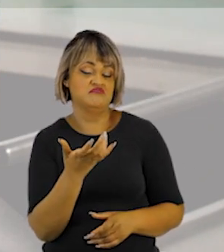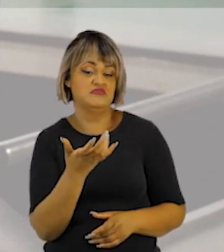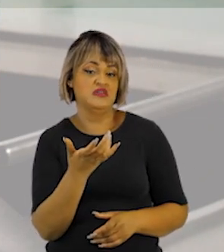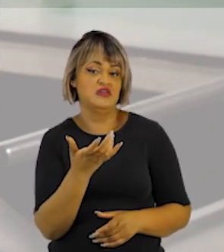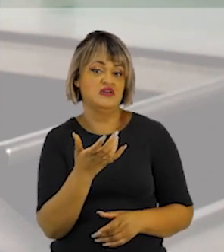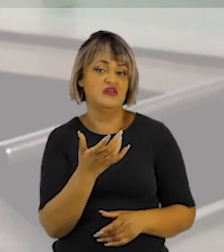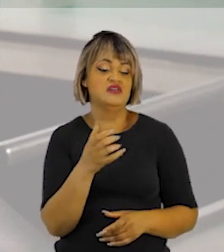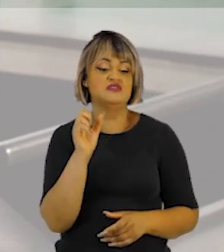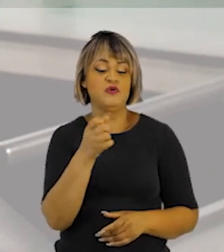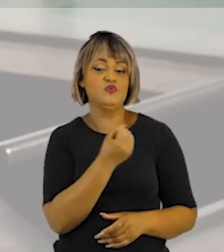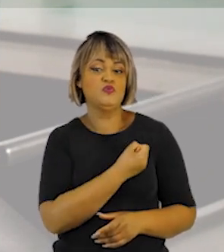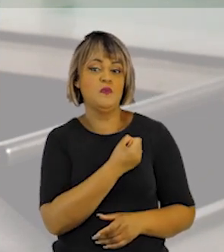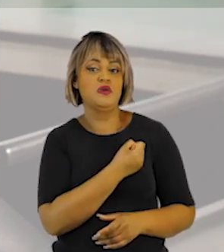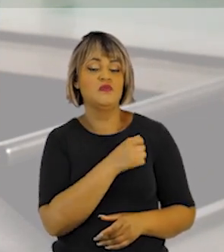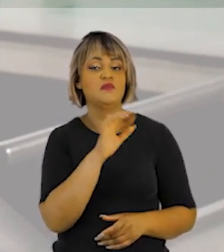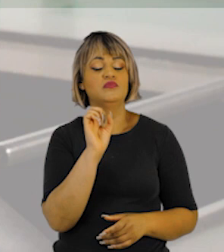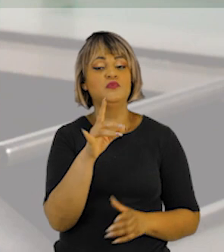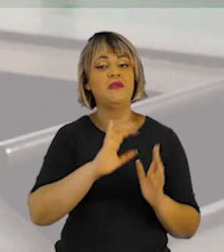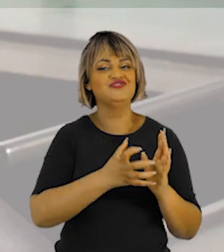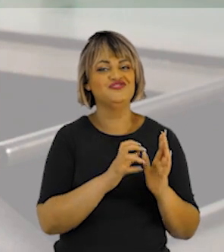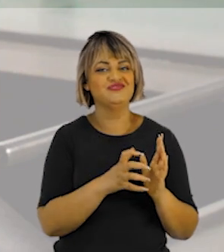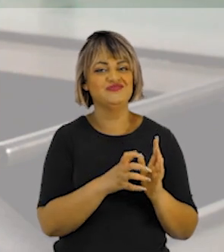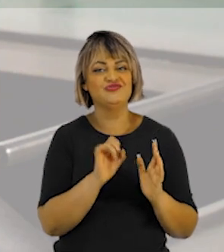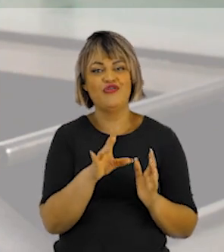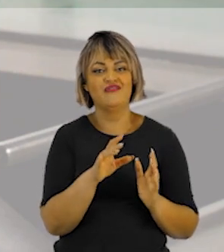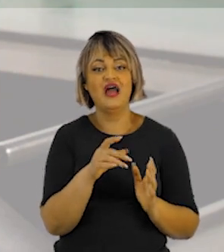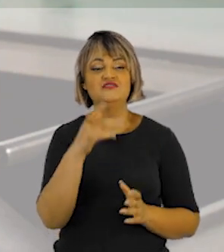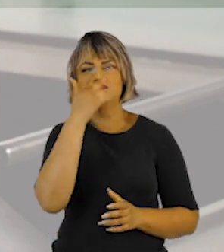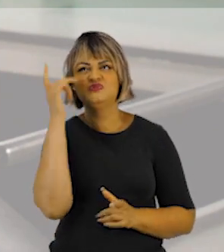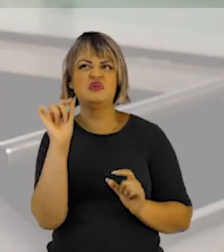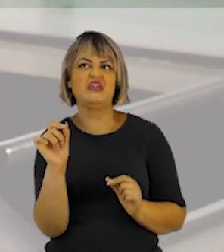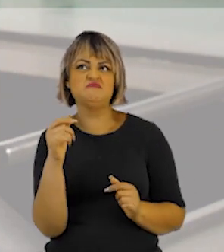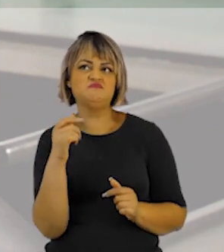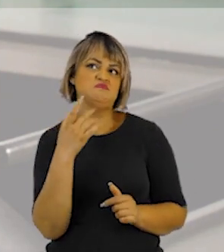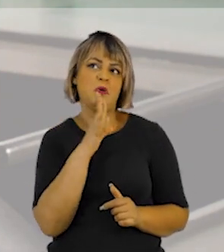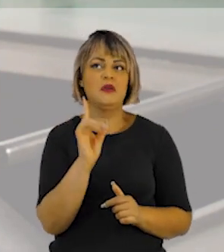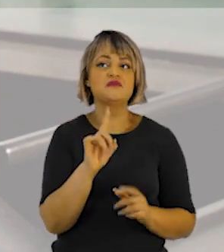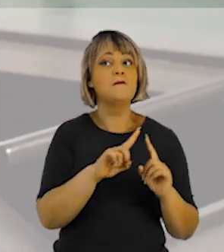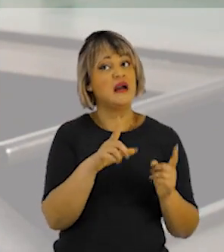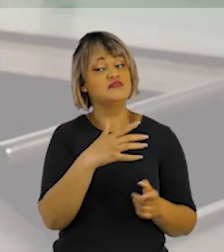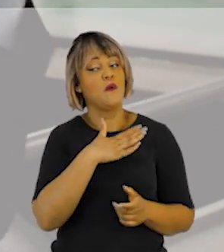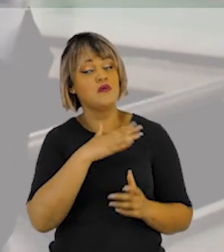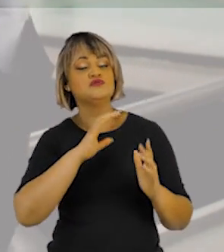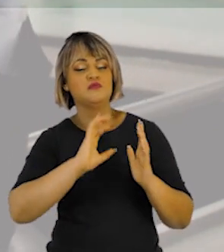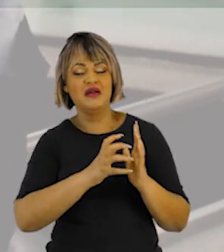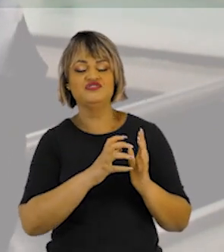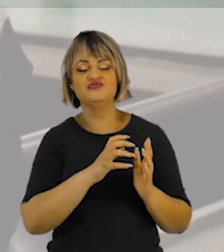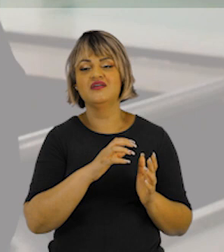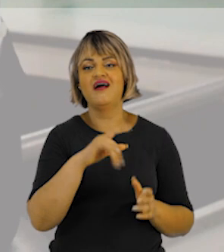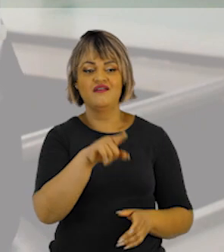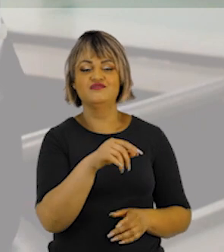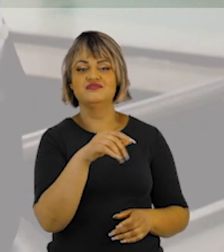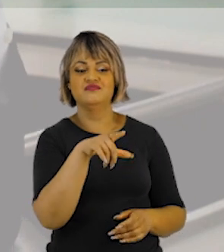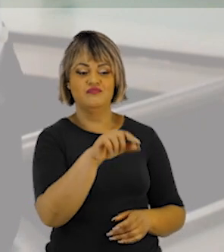candidato a deputado, você digita apenas o número do partido e esse número também é um voto válido. E aí, 1 milhão de votos